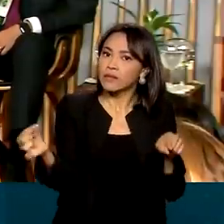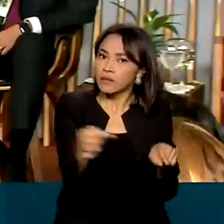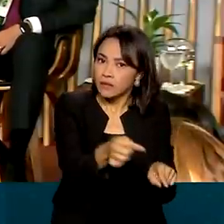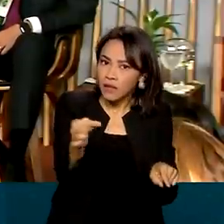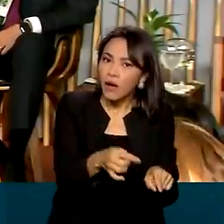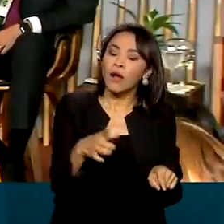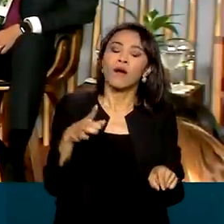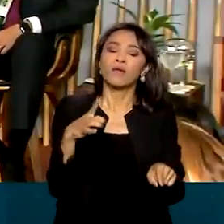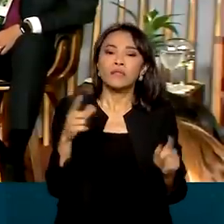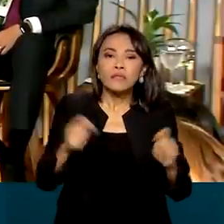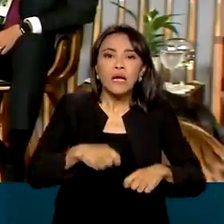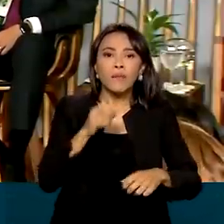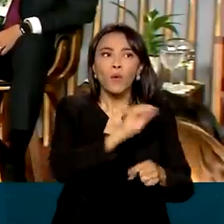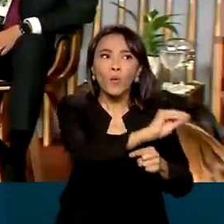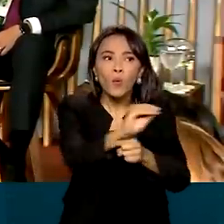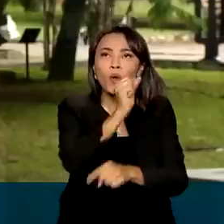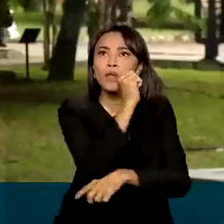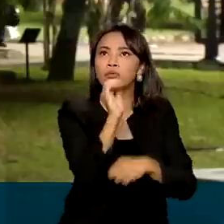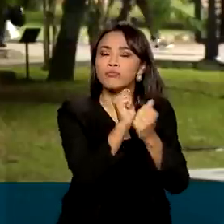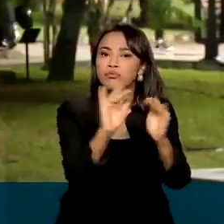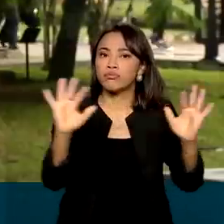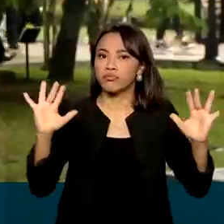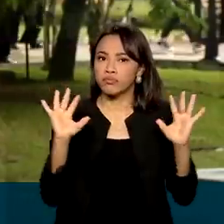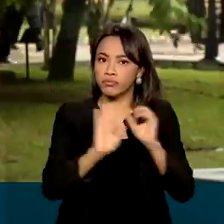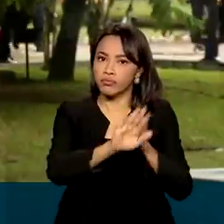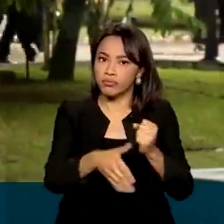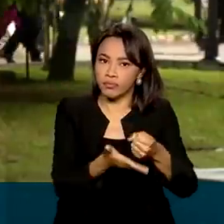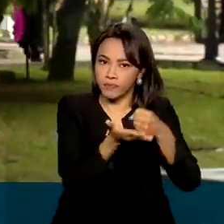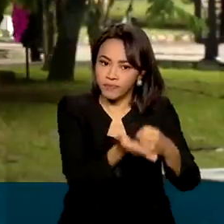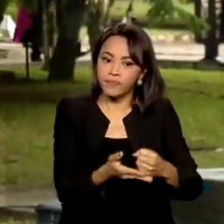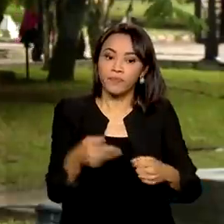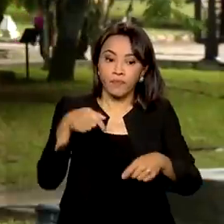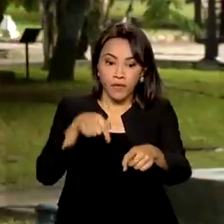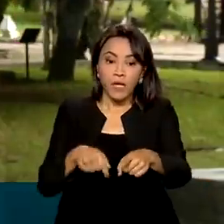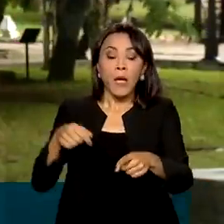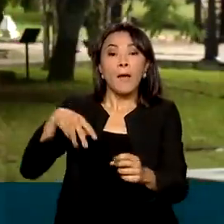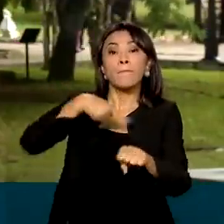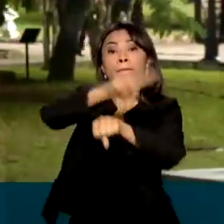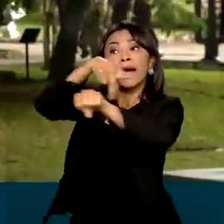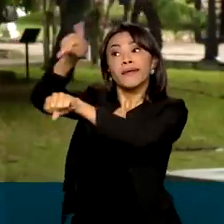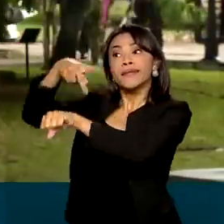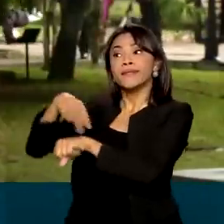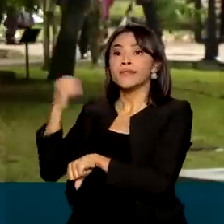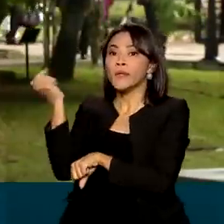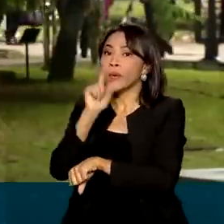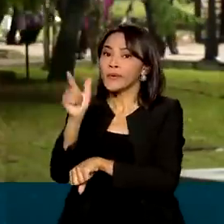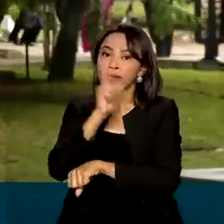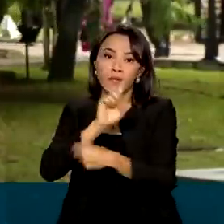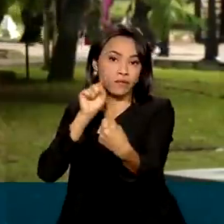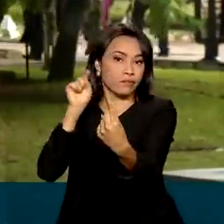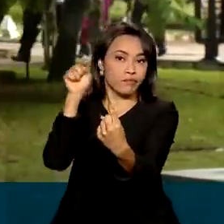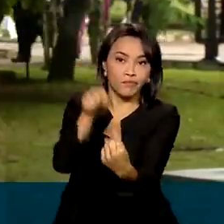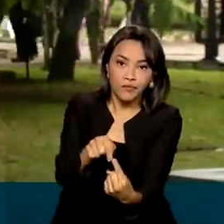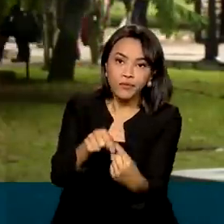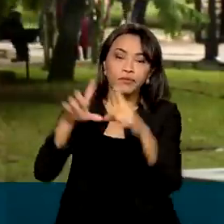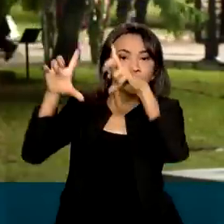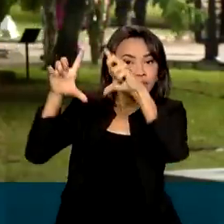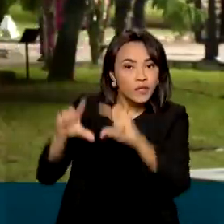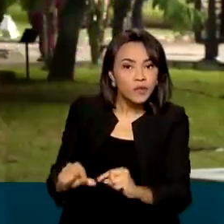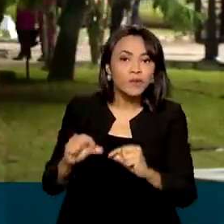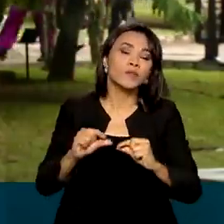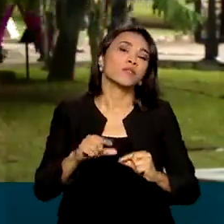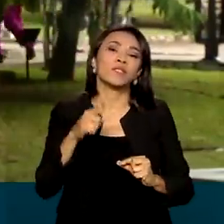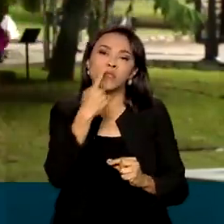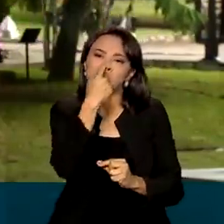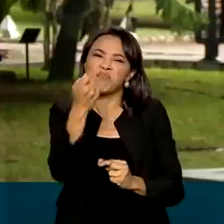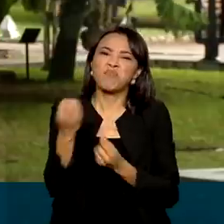ambiental, que é o que nós esperamos que ele tenha. No mercado de carbono, países que não conseguem atingir suas metas de redução de gases